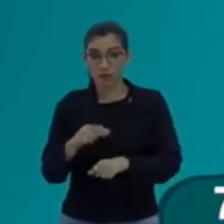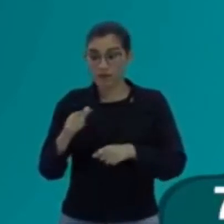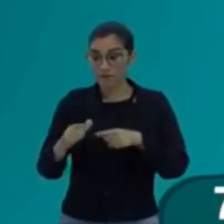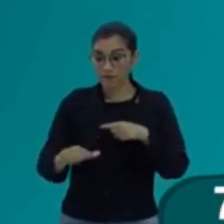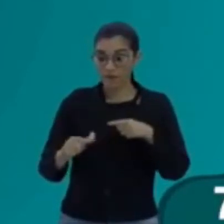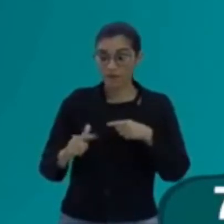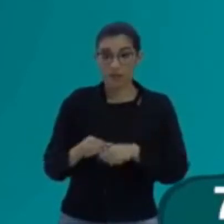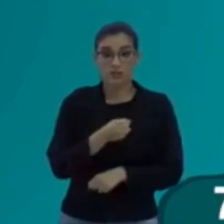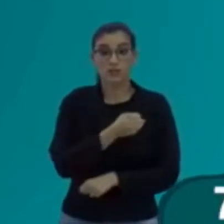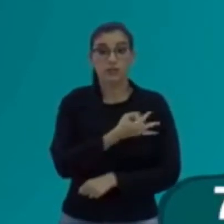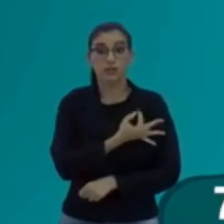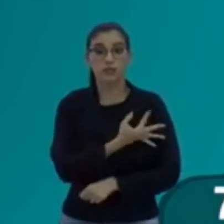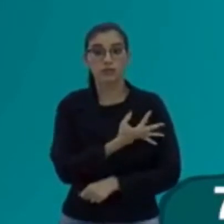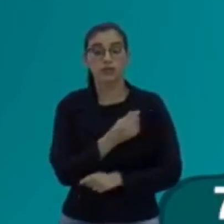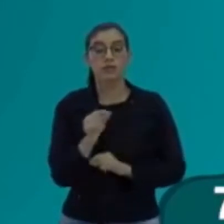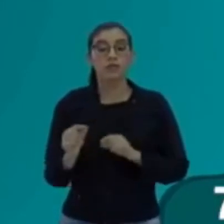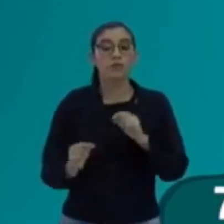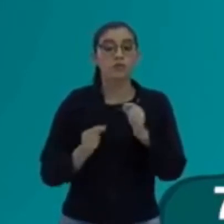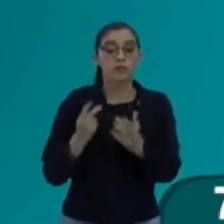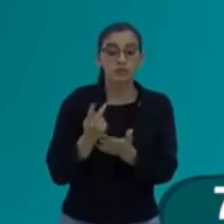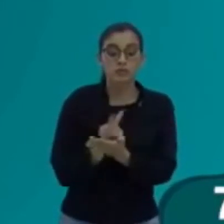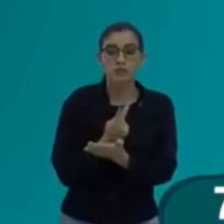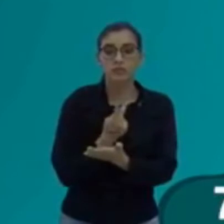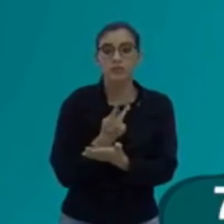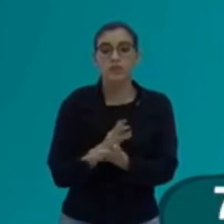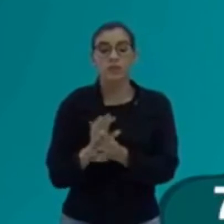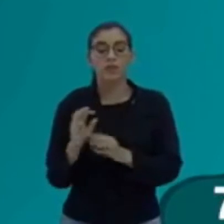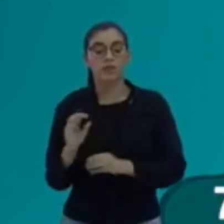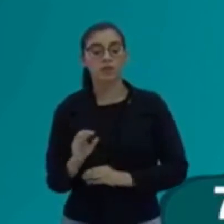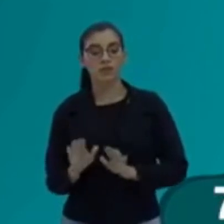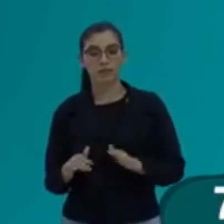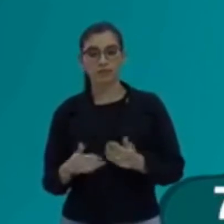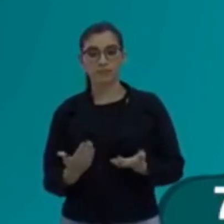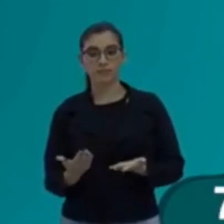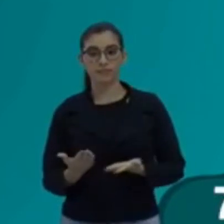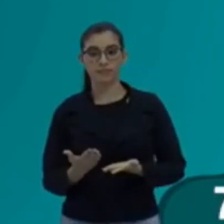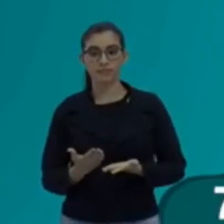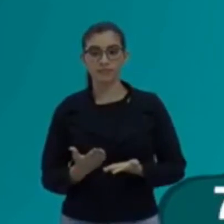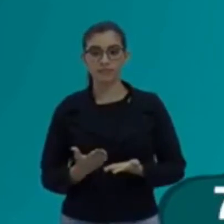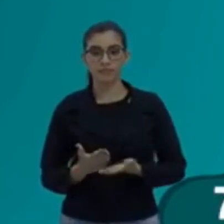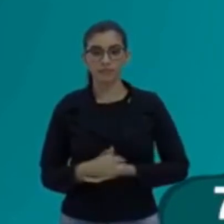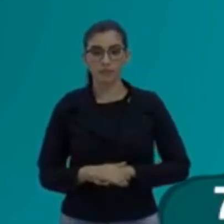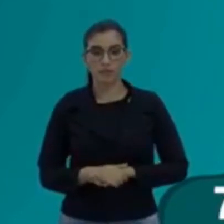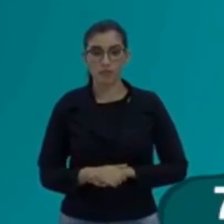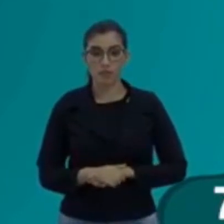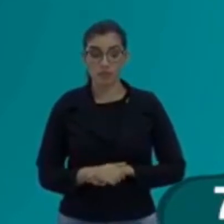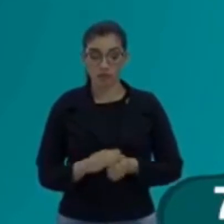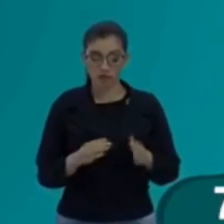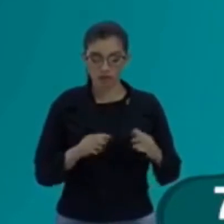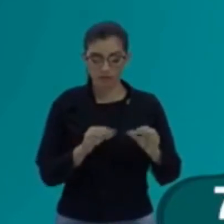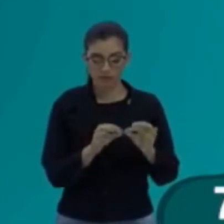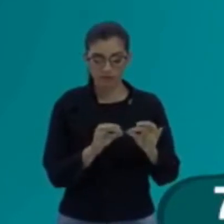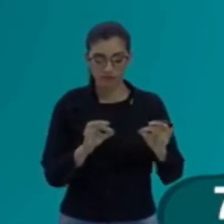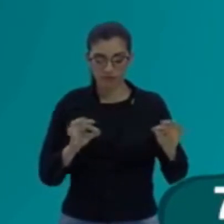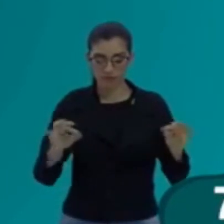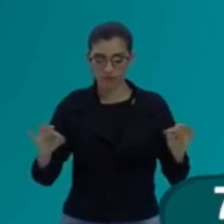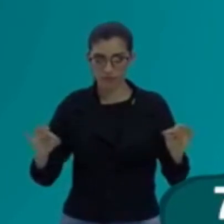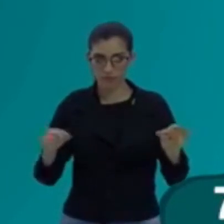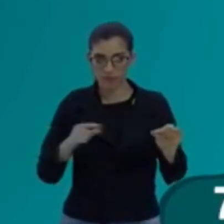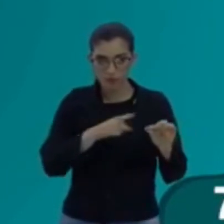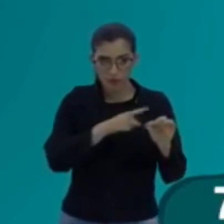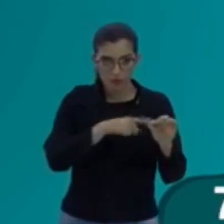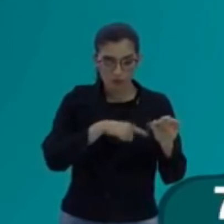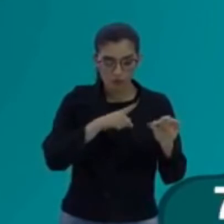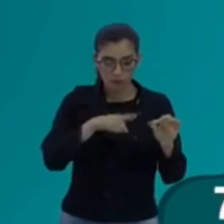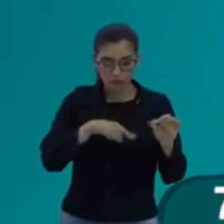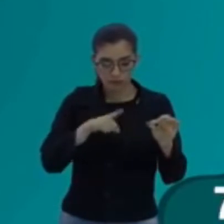quantidade de vezes que tu faz algo. Ou seja, ó, coloca aqui, ó, essa onda e essa